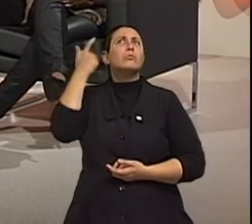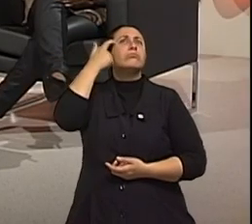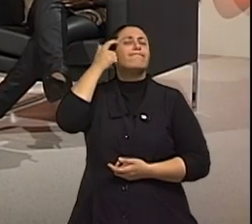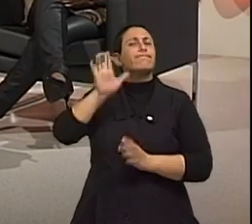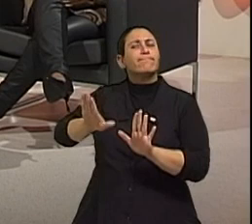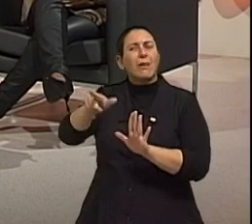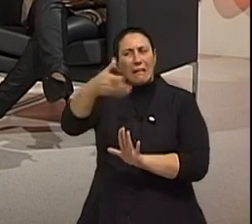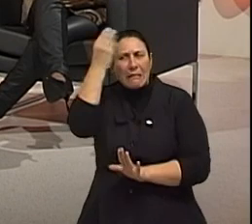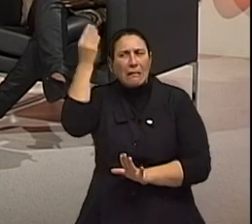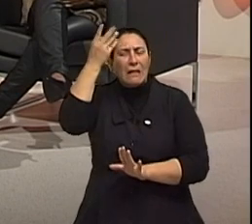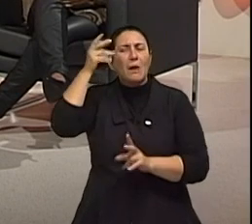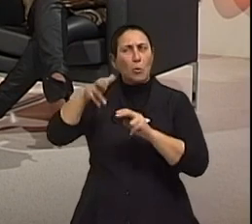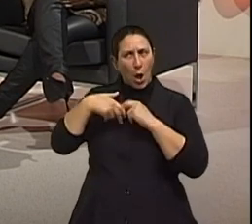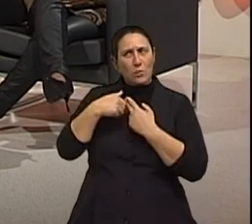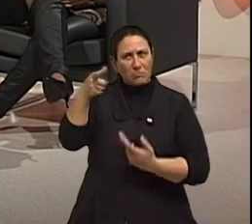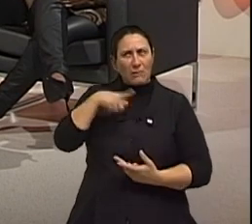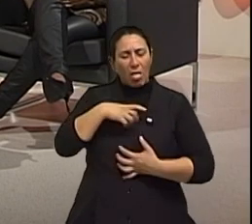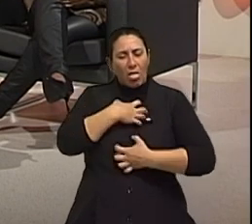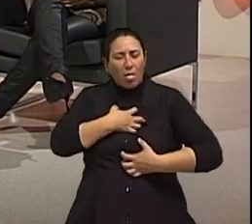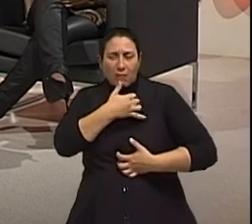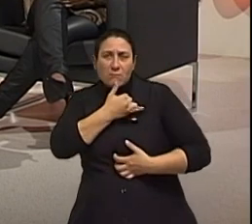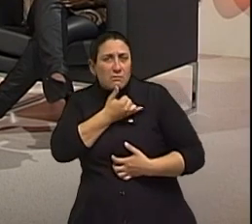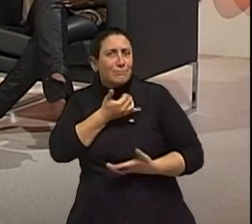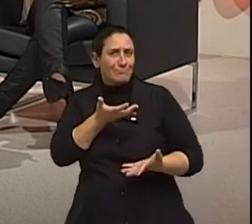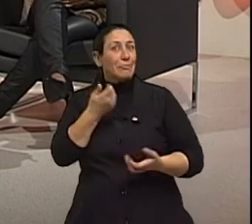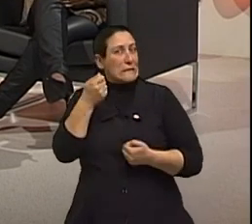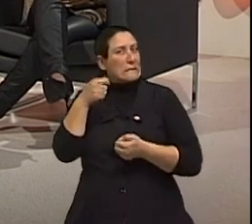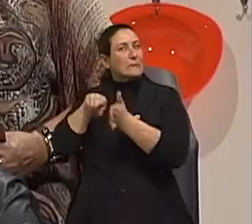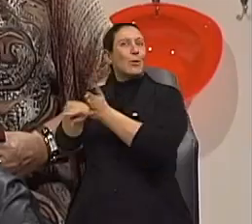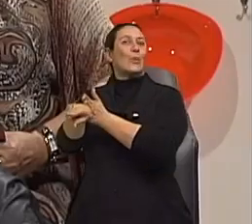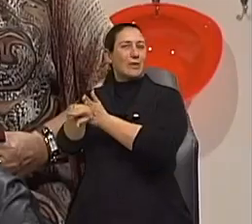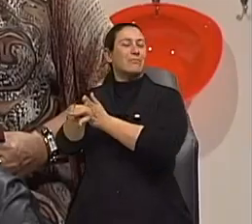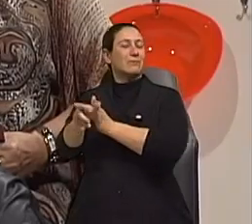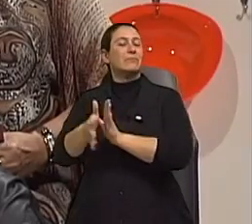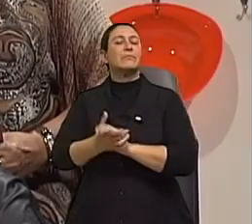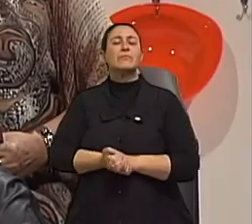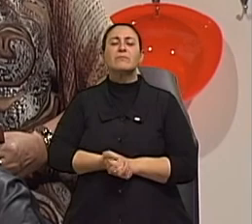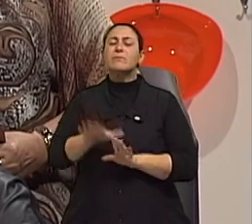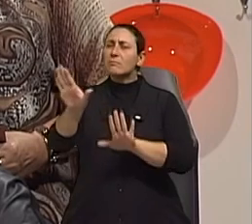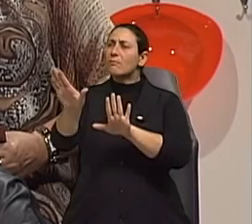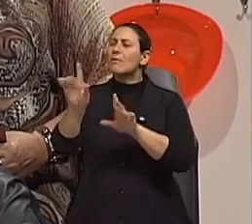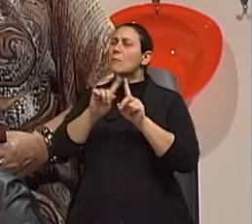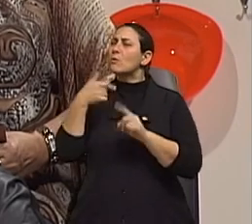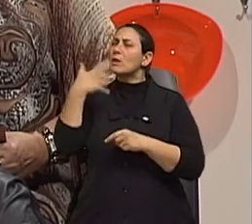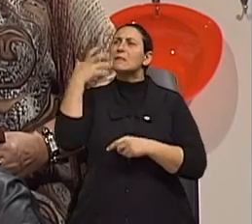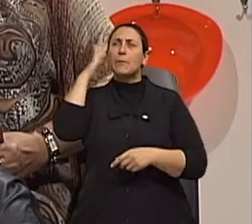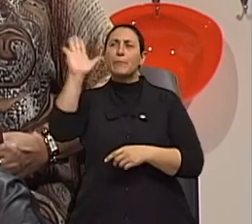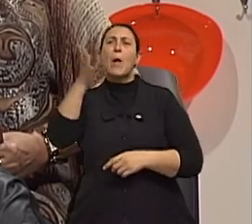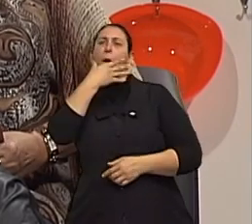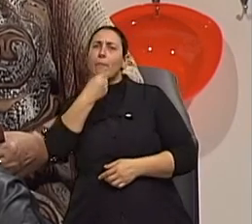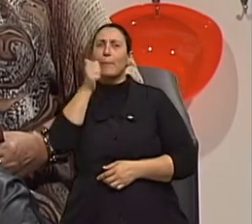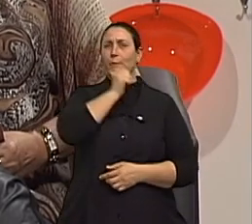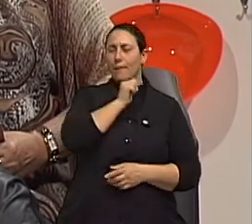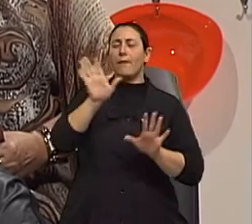evidente que quando essa tristeza toma conta, né? Mas eu queria pegar também uma questão de gênero, porque a gente nota